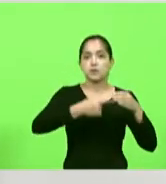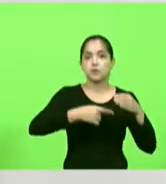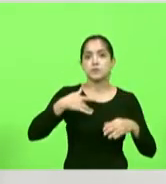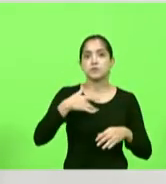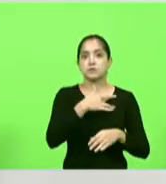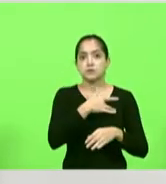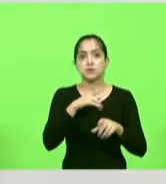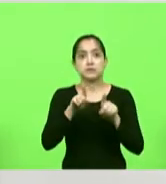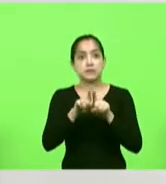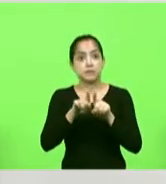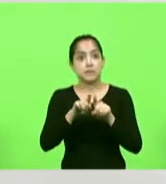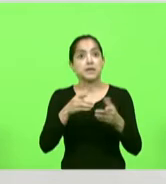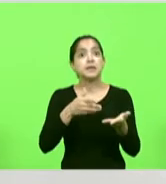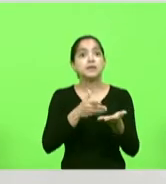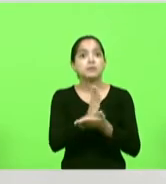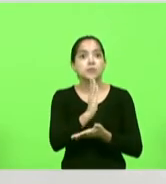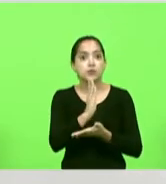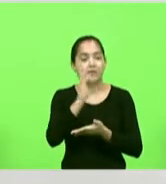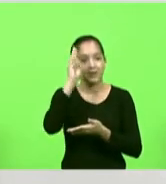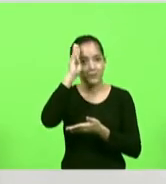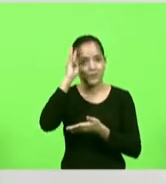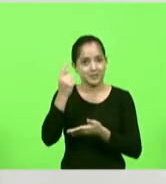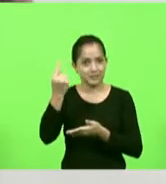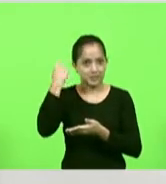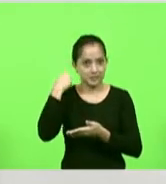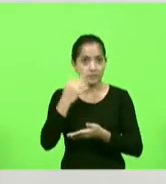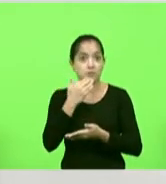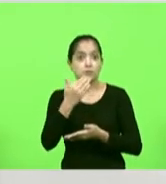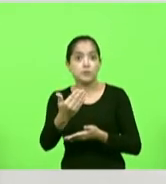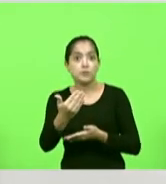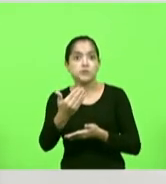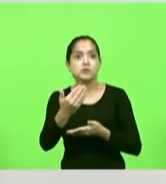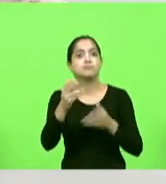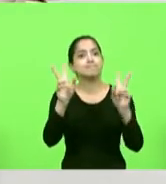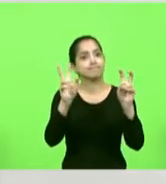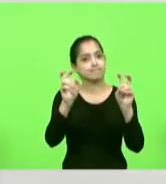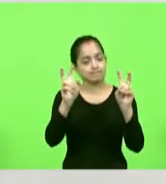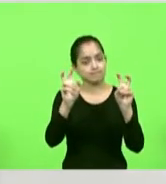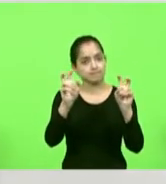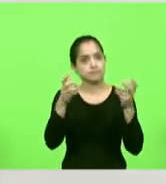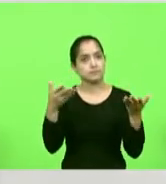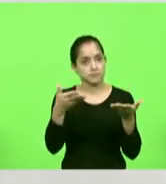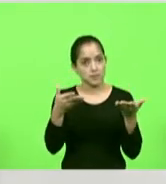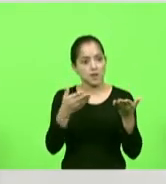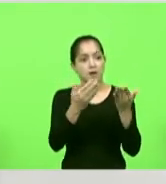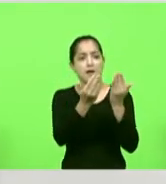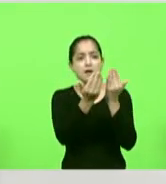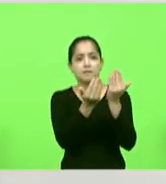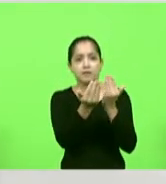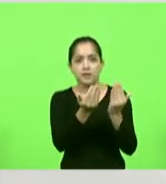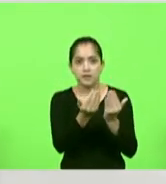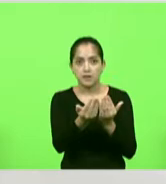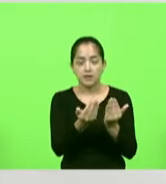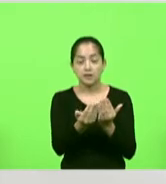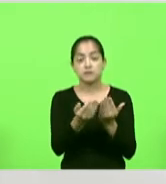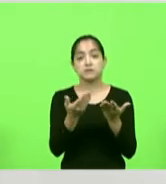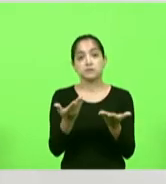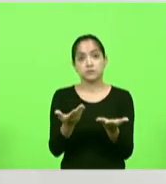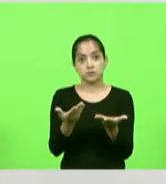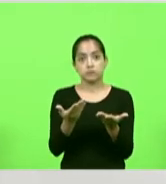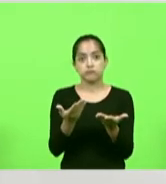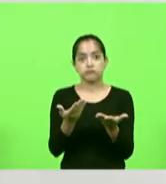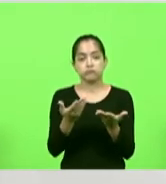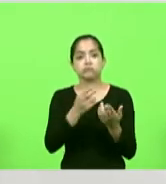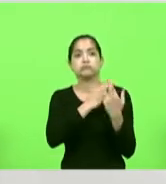Saúde que aprovaram na última quarta-feira o meu pedido para que este assunto pudesse ser avaliado aqui pela Casa e me deram a